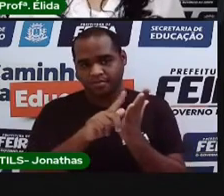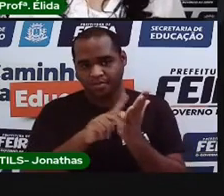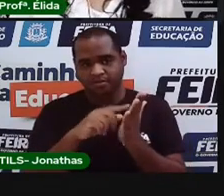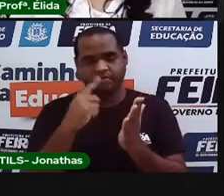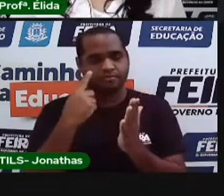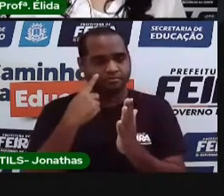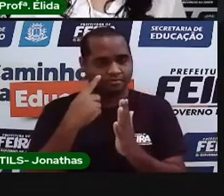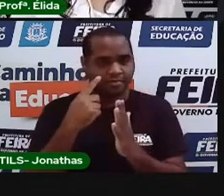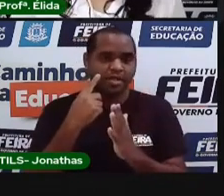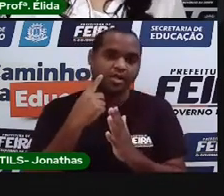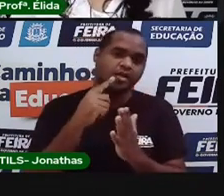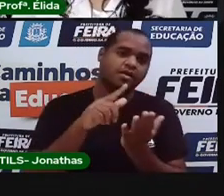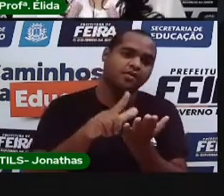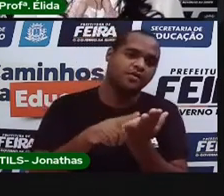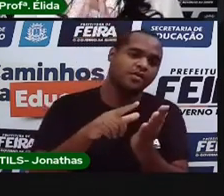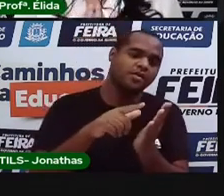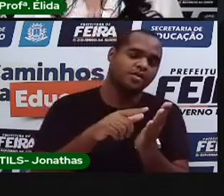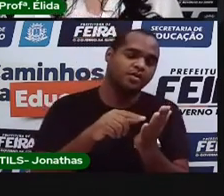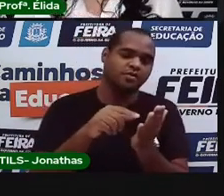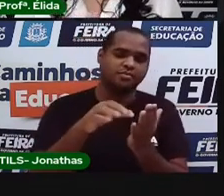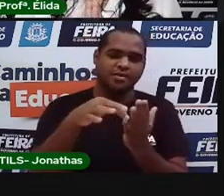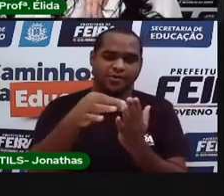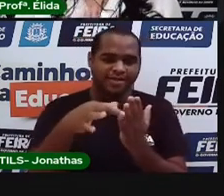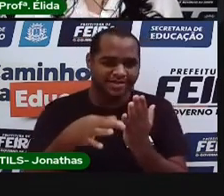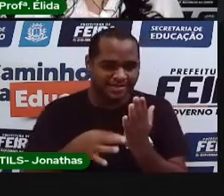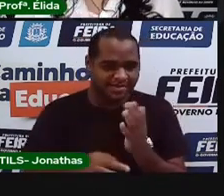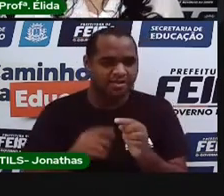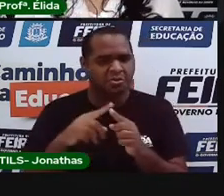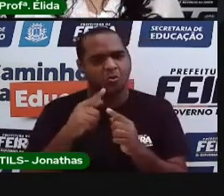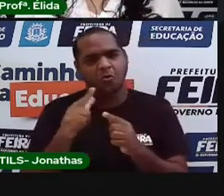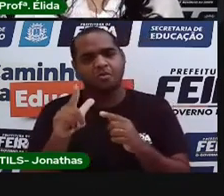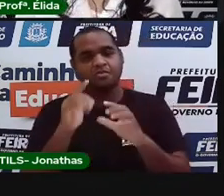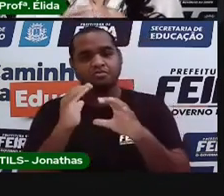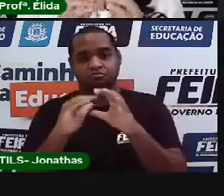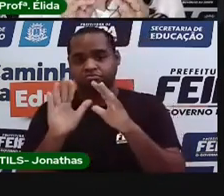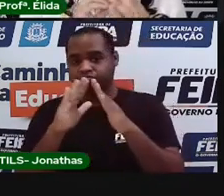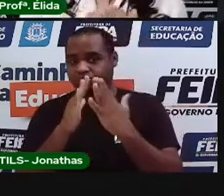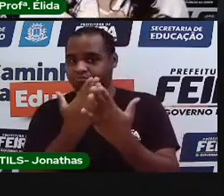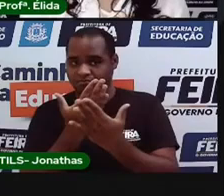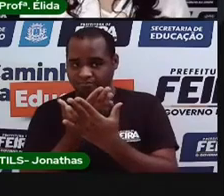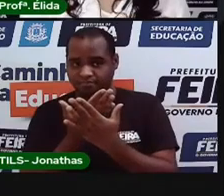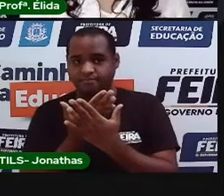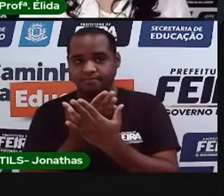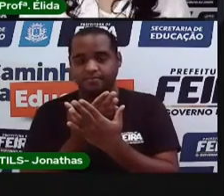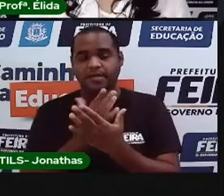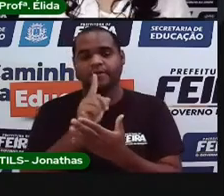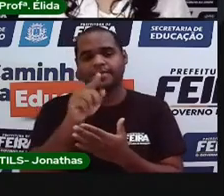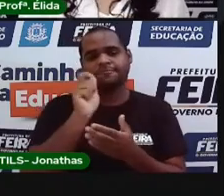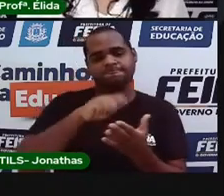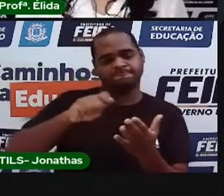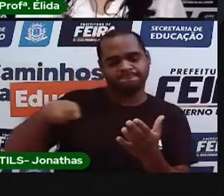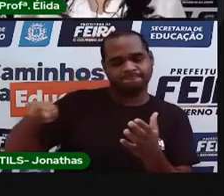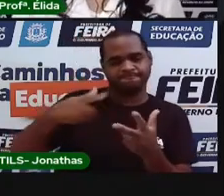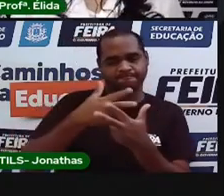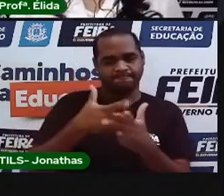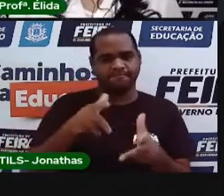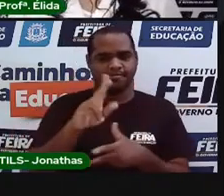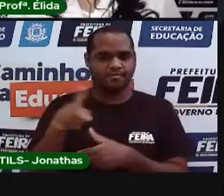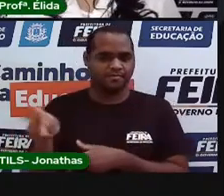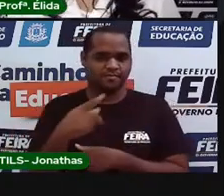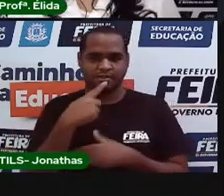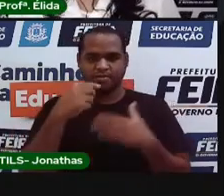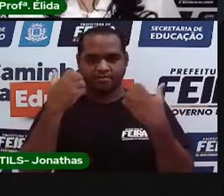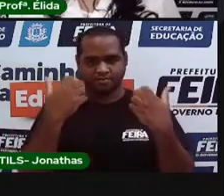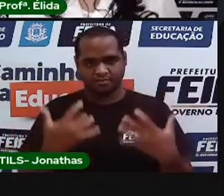caderno, na folha pautada, o material que a escola te enviar, você vai fazer umas anotações que a Pró vai